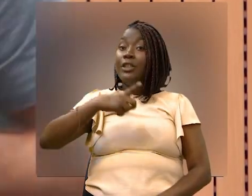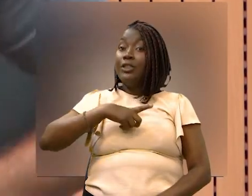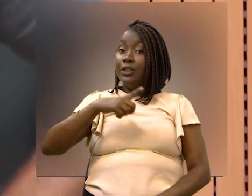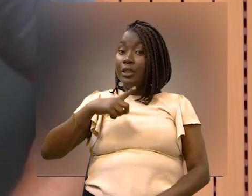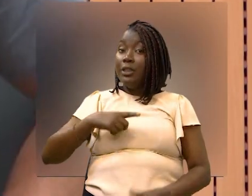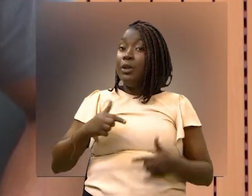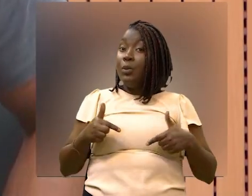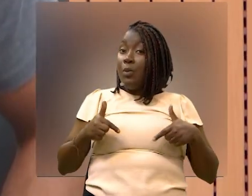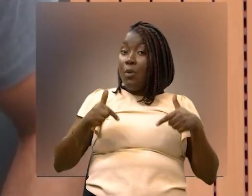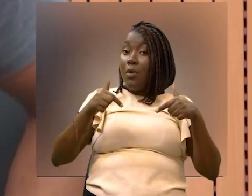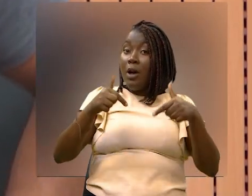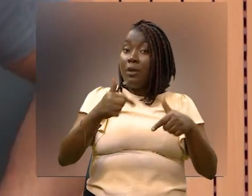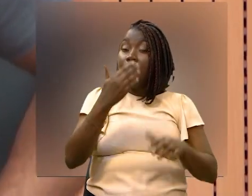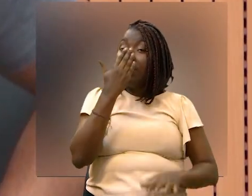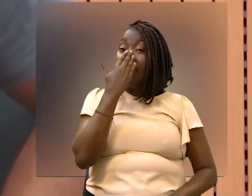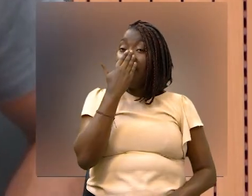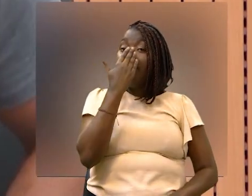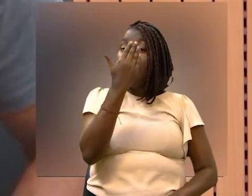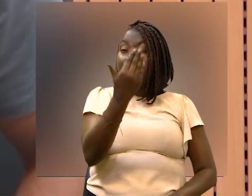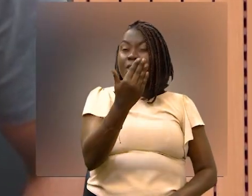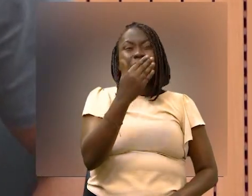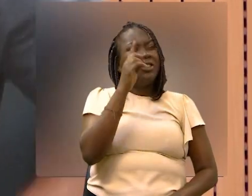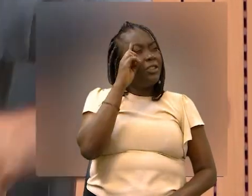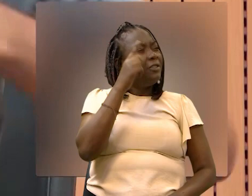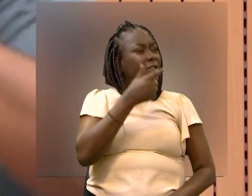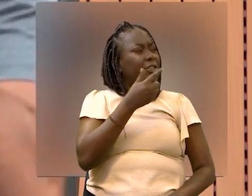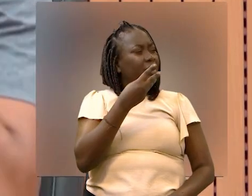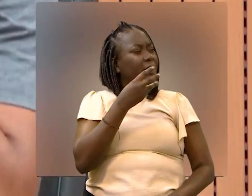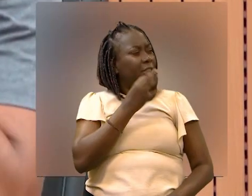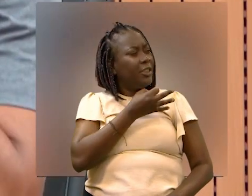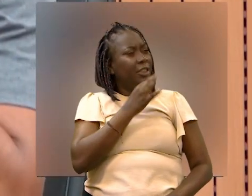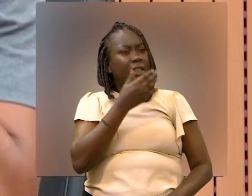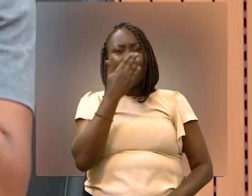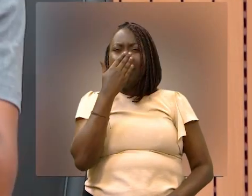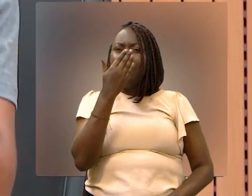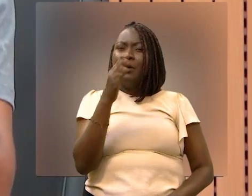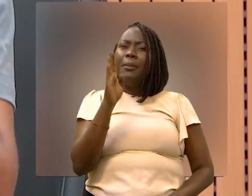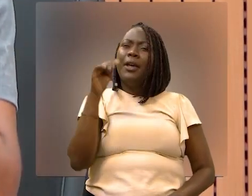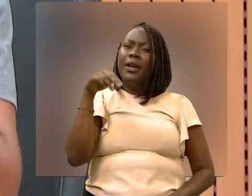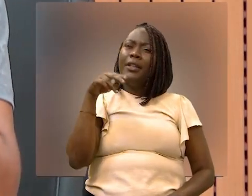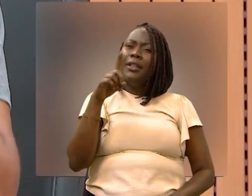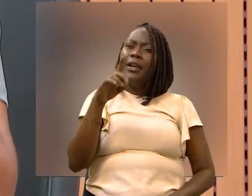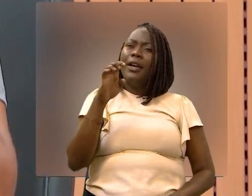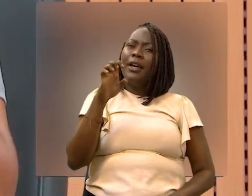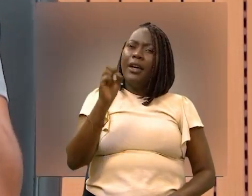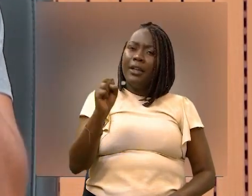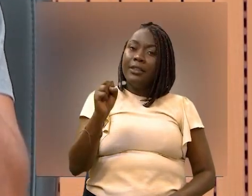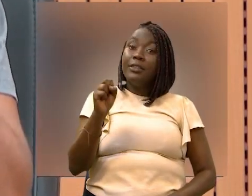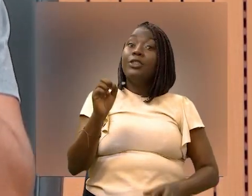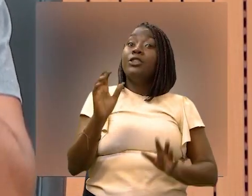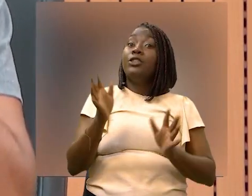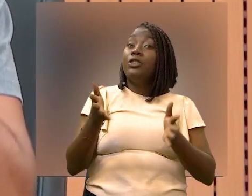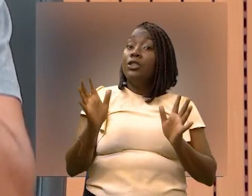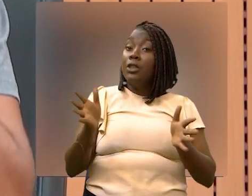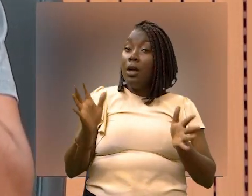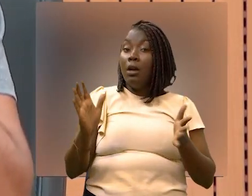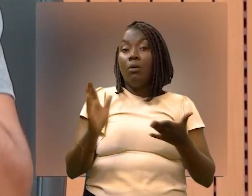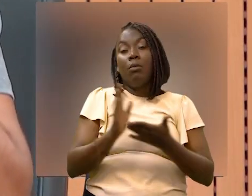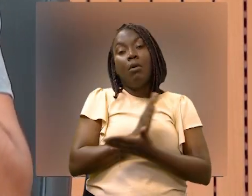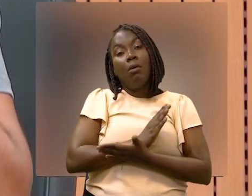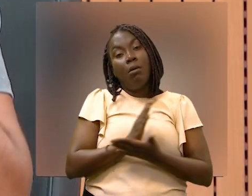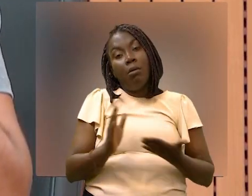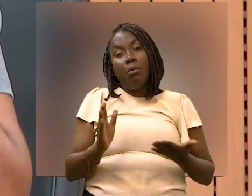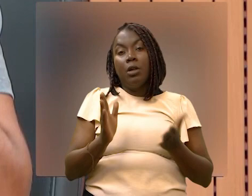23, no Fajin, a gente tem um ato na frente do BNDES, já com